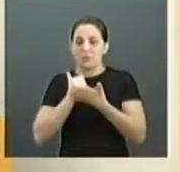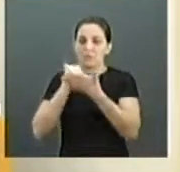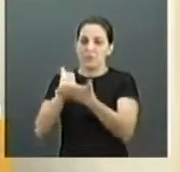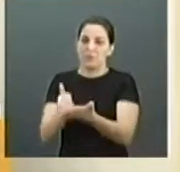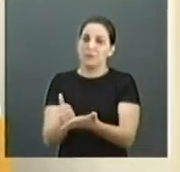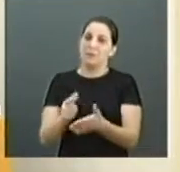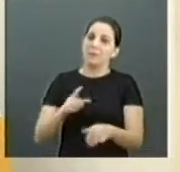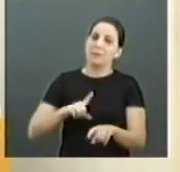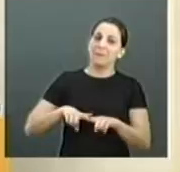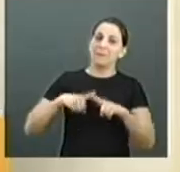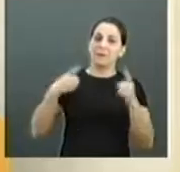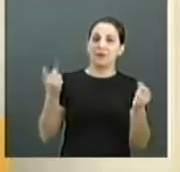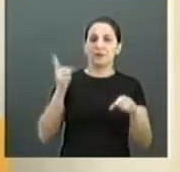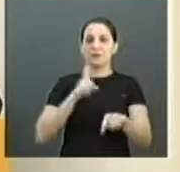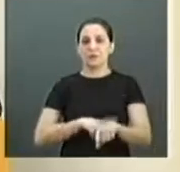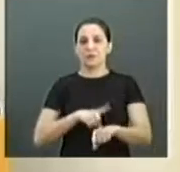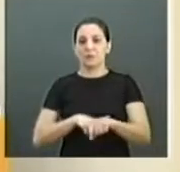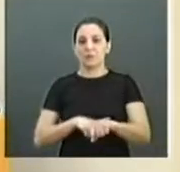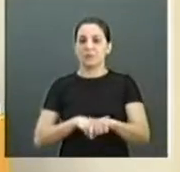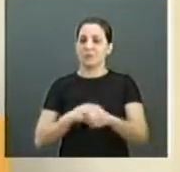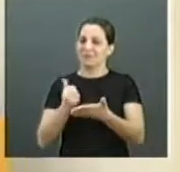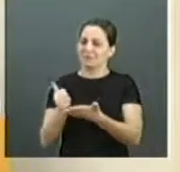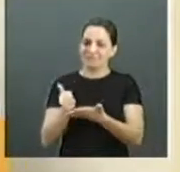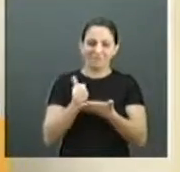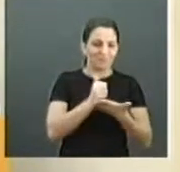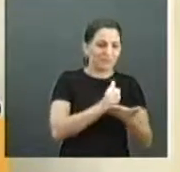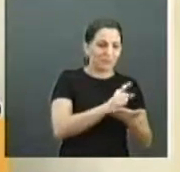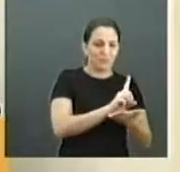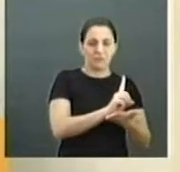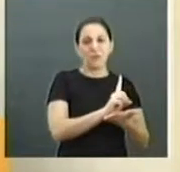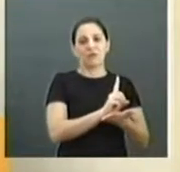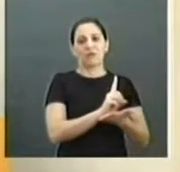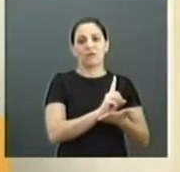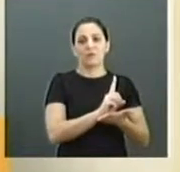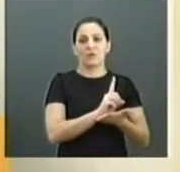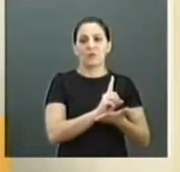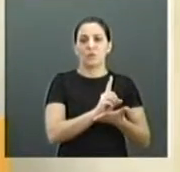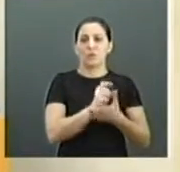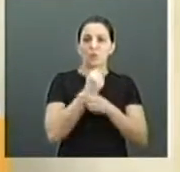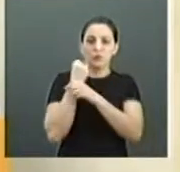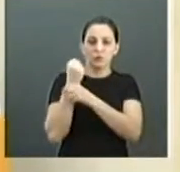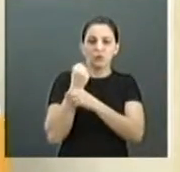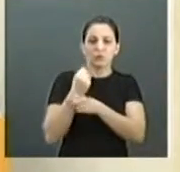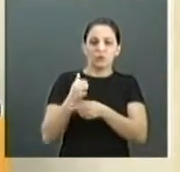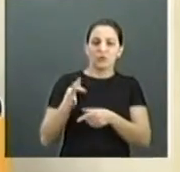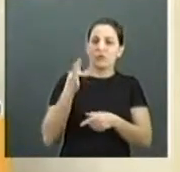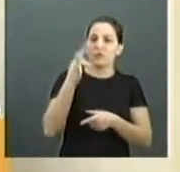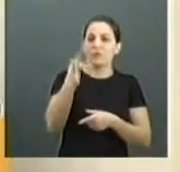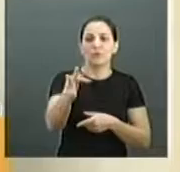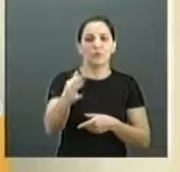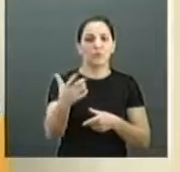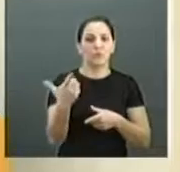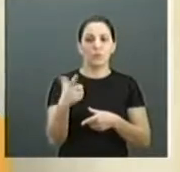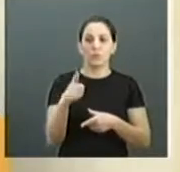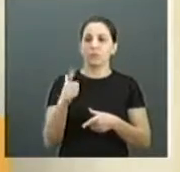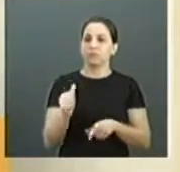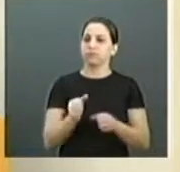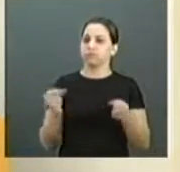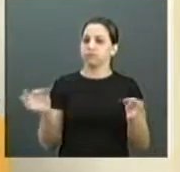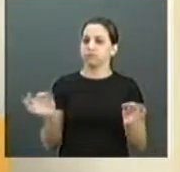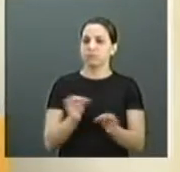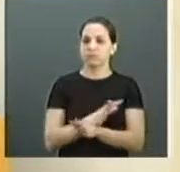respaldo, nenhuma segurança para o que vão fazer daqui para frente. Então, gente vai